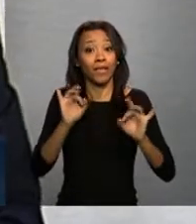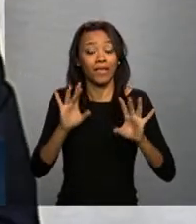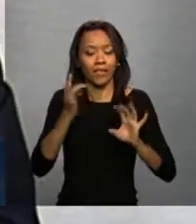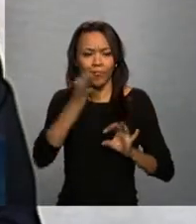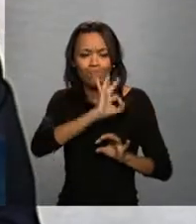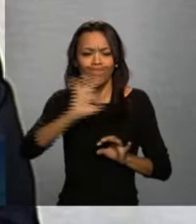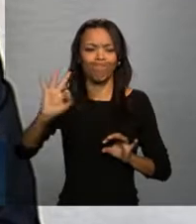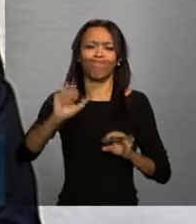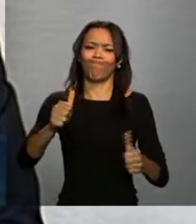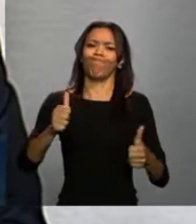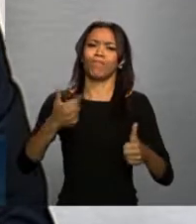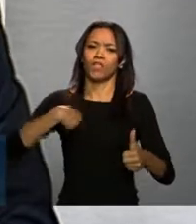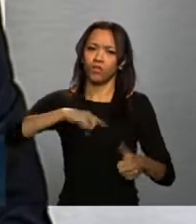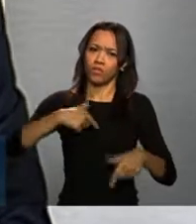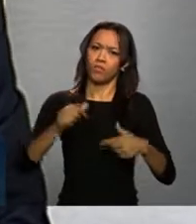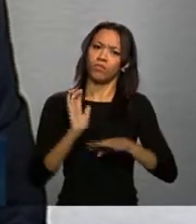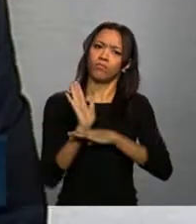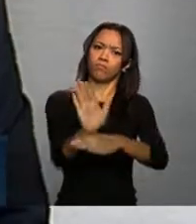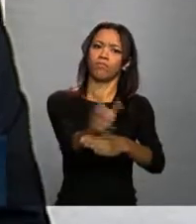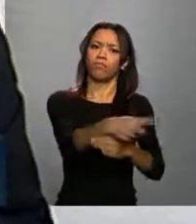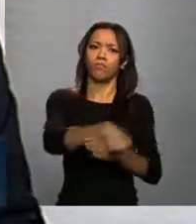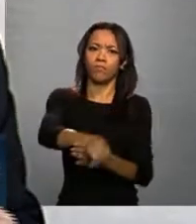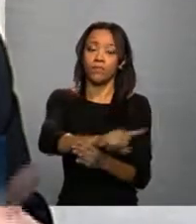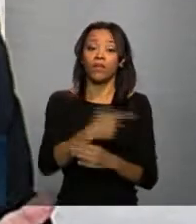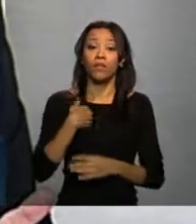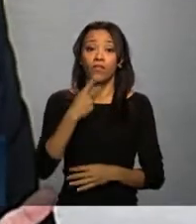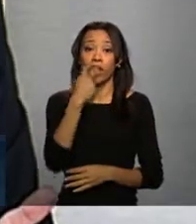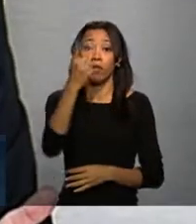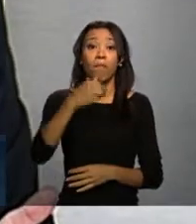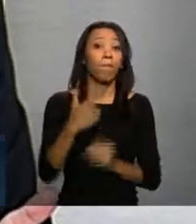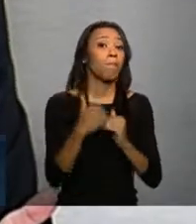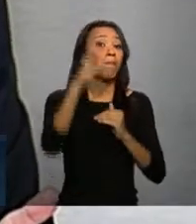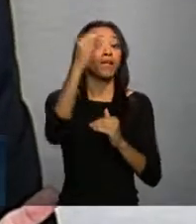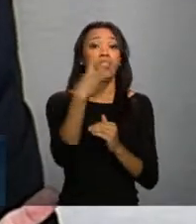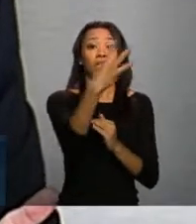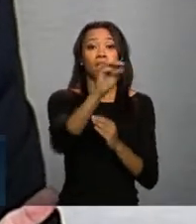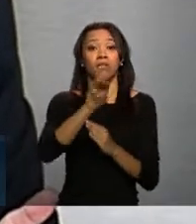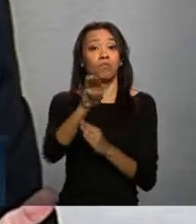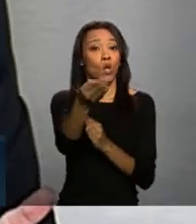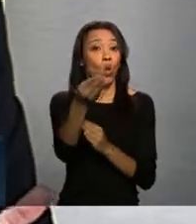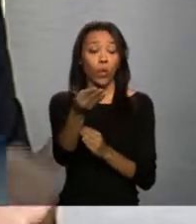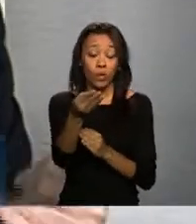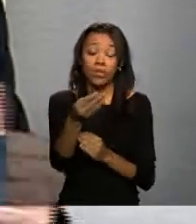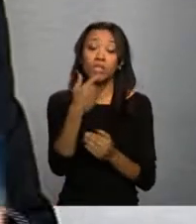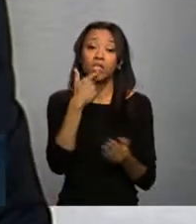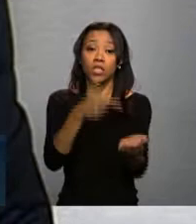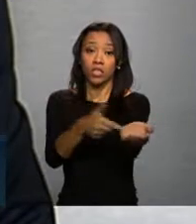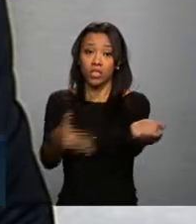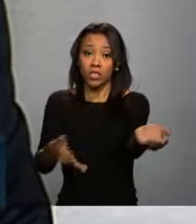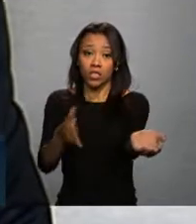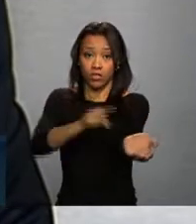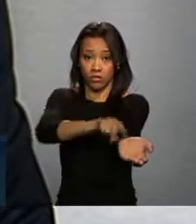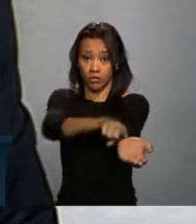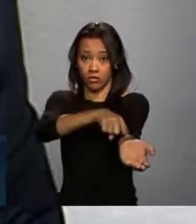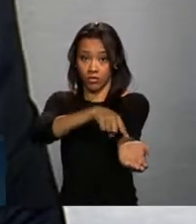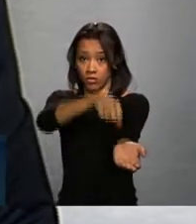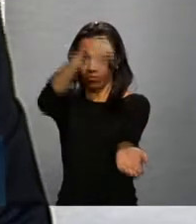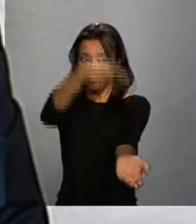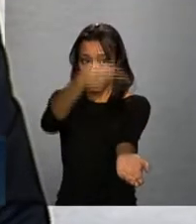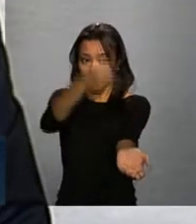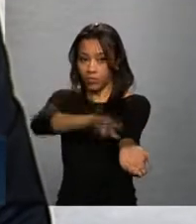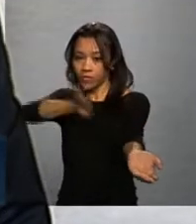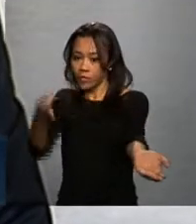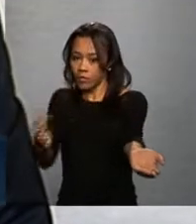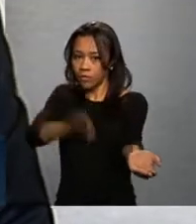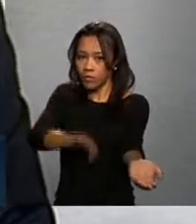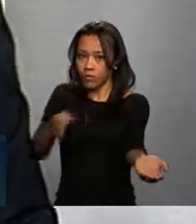serviços que a gente está falando. E nós estamos falando de mais de 3 milhões de transfusões feitas no último ano no nosso país. Portanto,